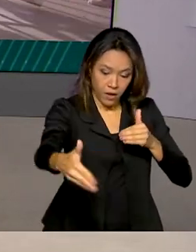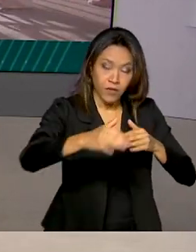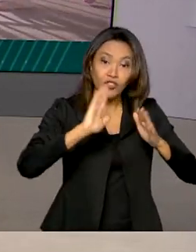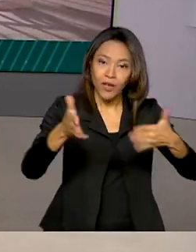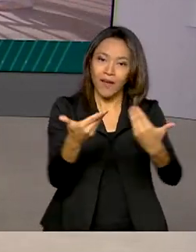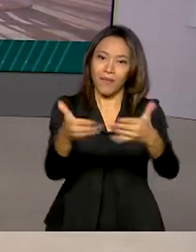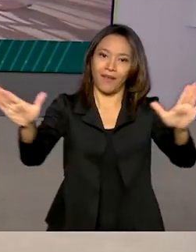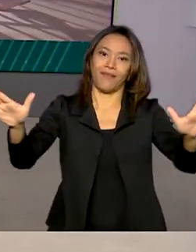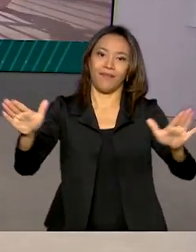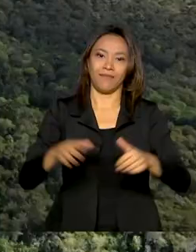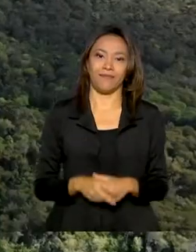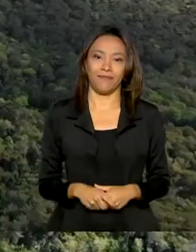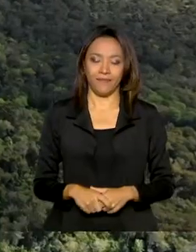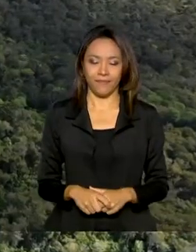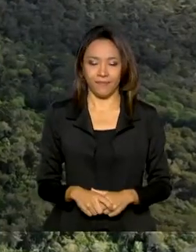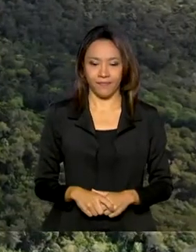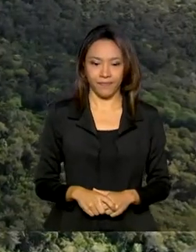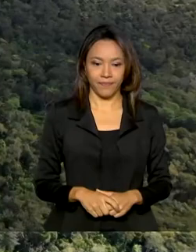está aberto.